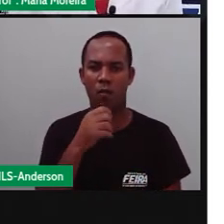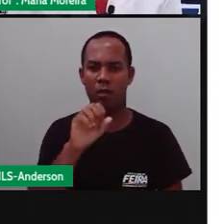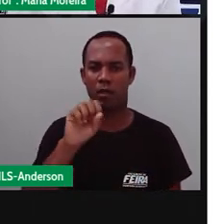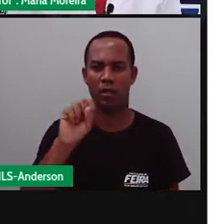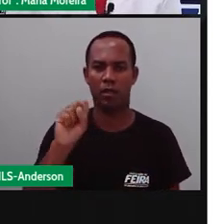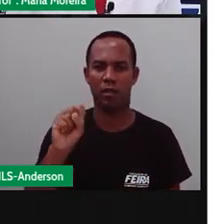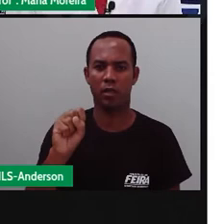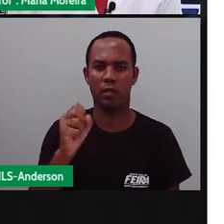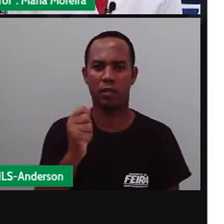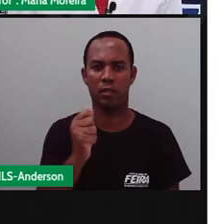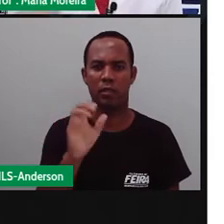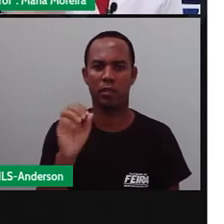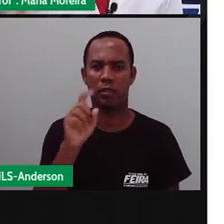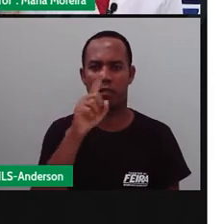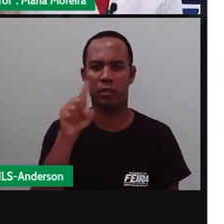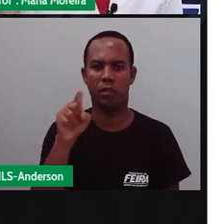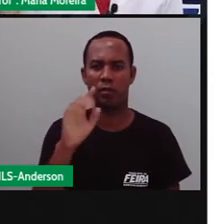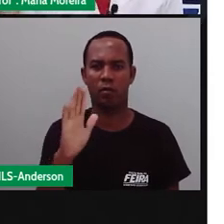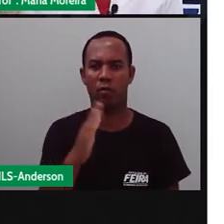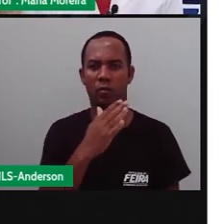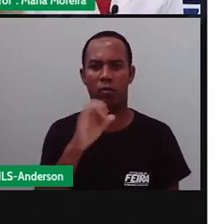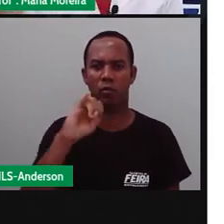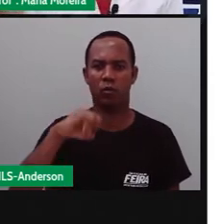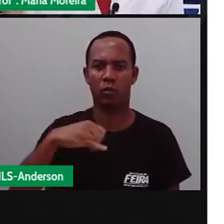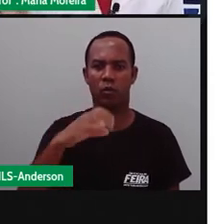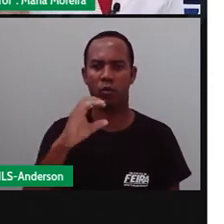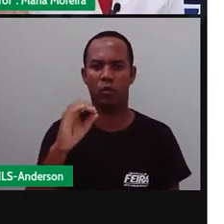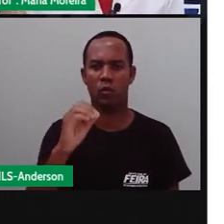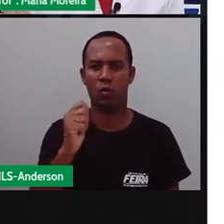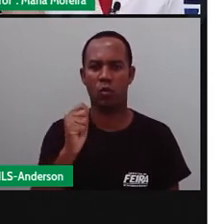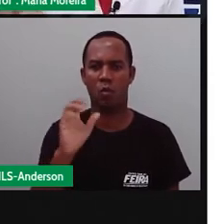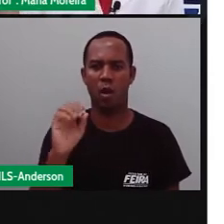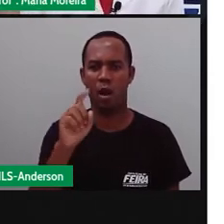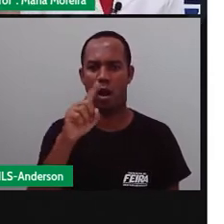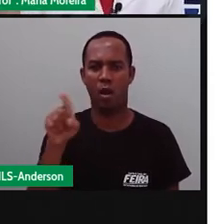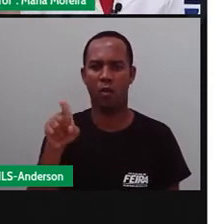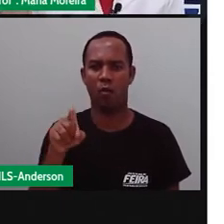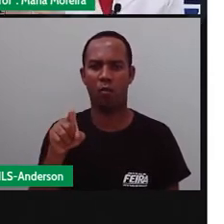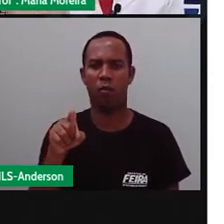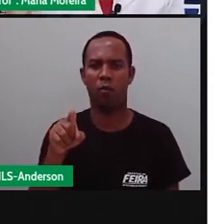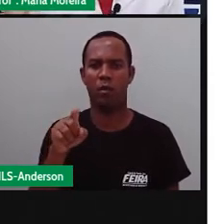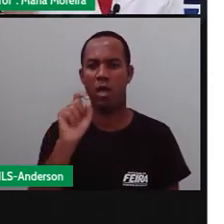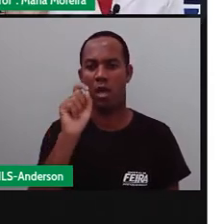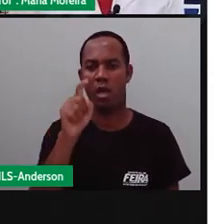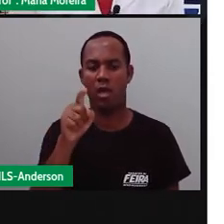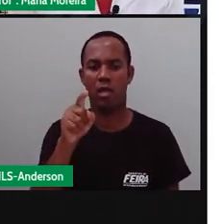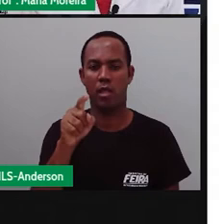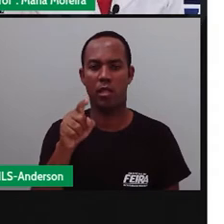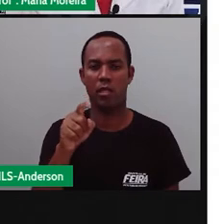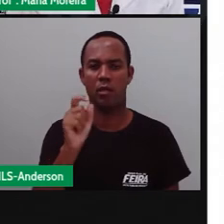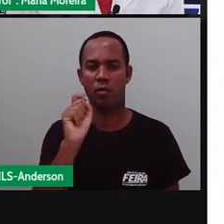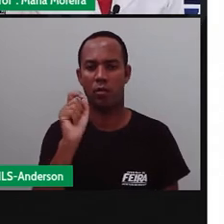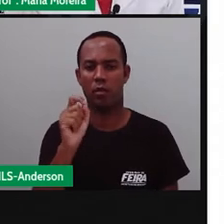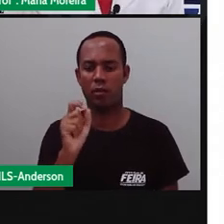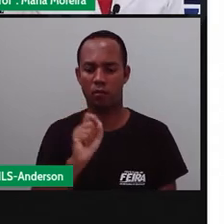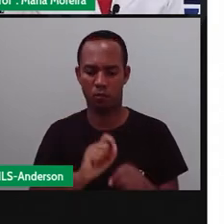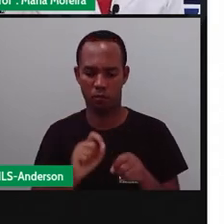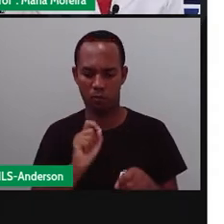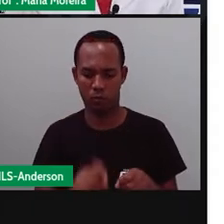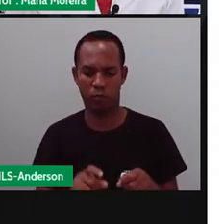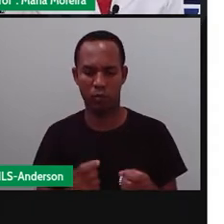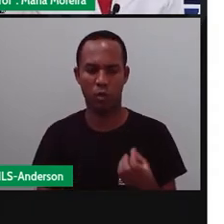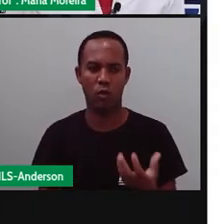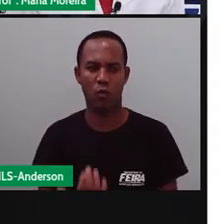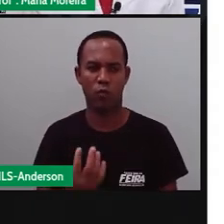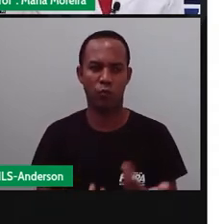contou aqui essa história? Isabel acende essa fogueira para avisar a Maria, porque não tinha WhatsApp naquela época, tá? Não tinha